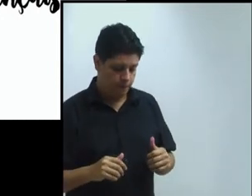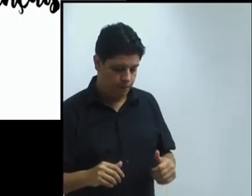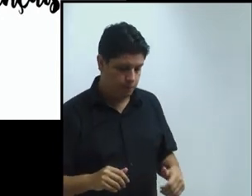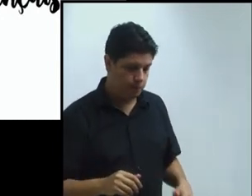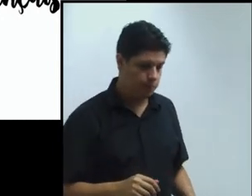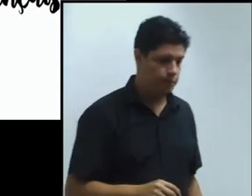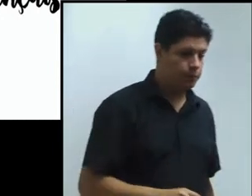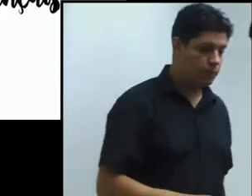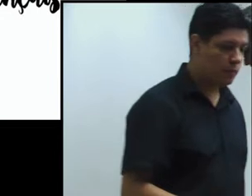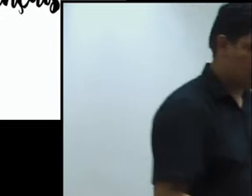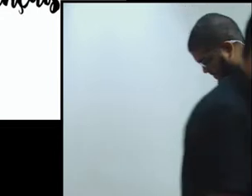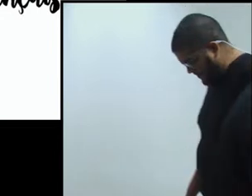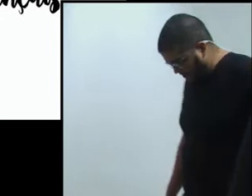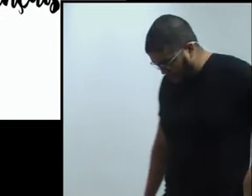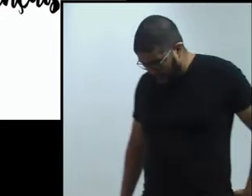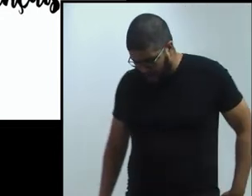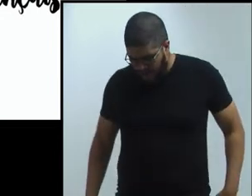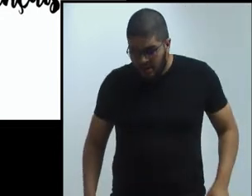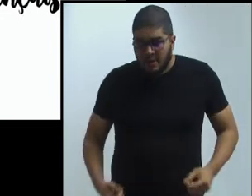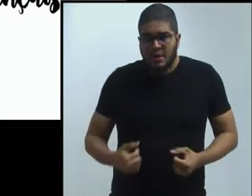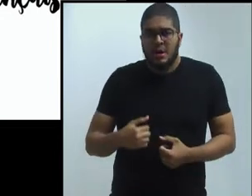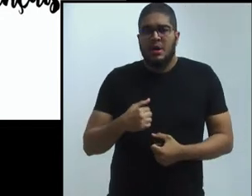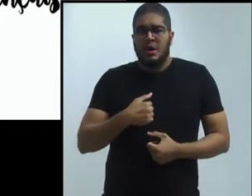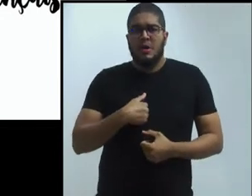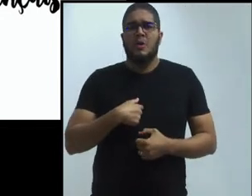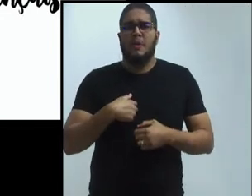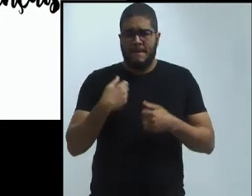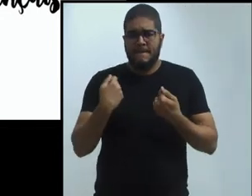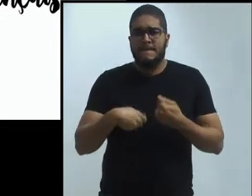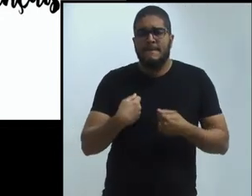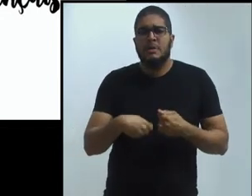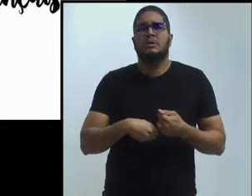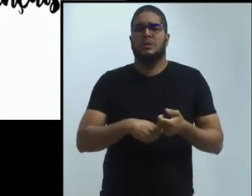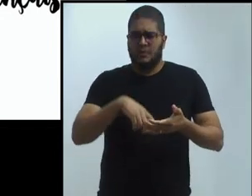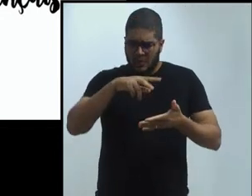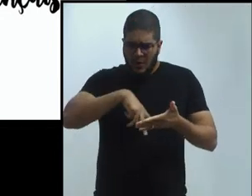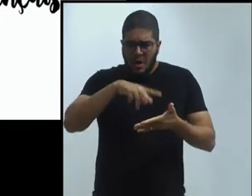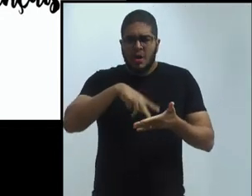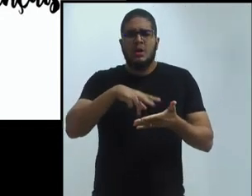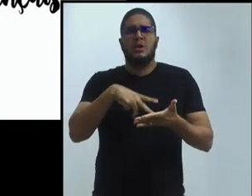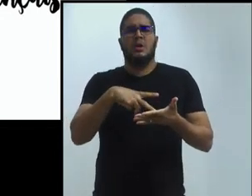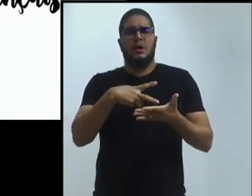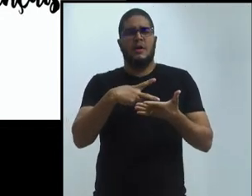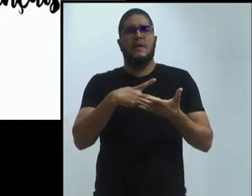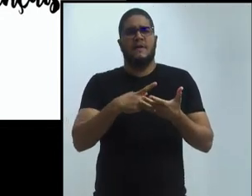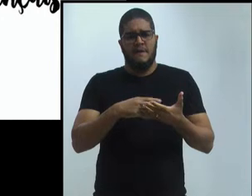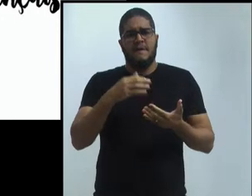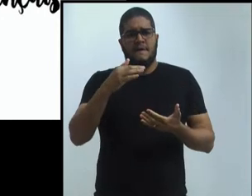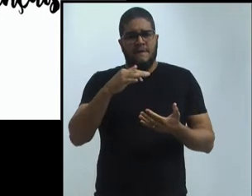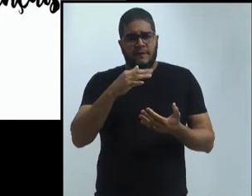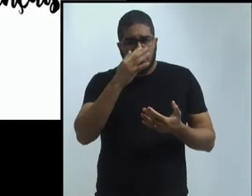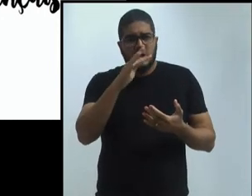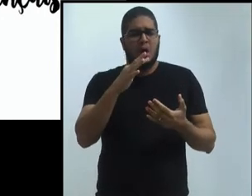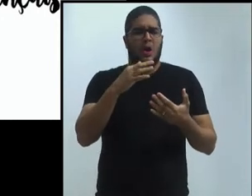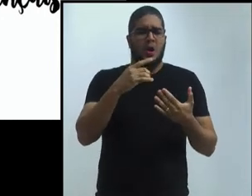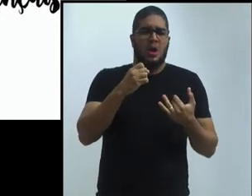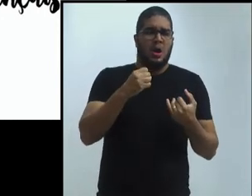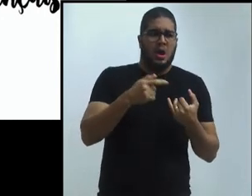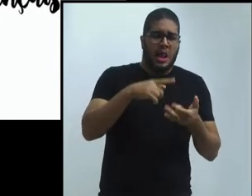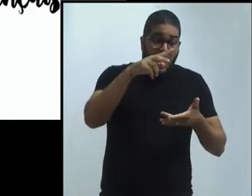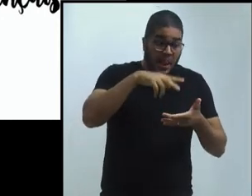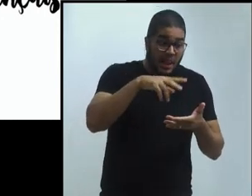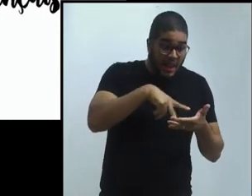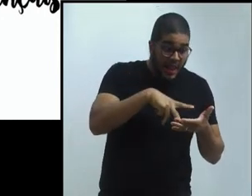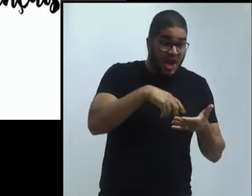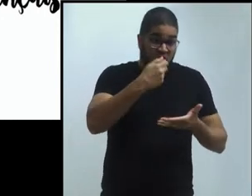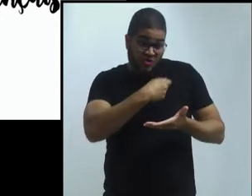conversar, não era necessário. E, hoje, quando eu fui finalizar a apresentação, eu descobri que o professor de rua ainda